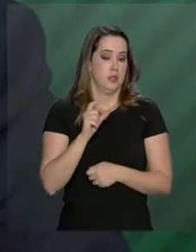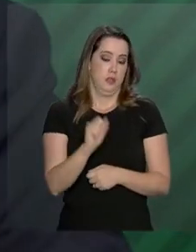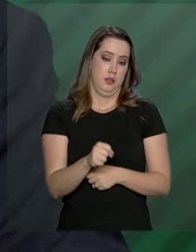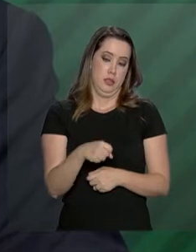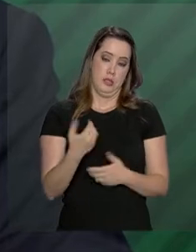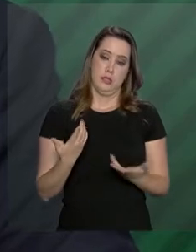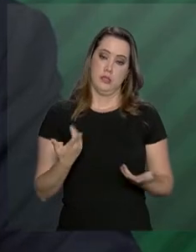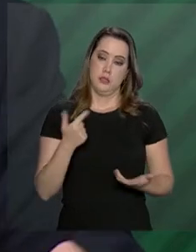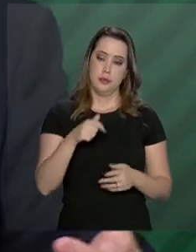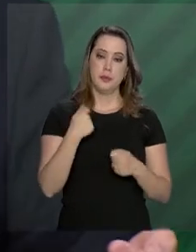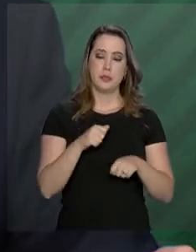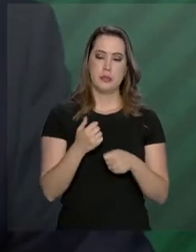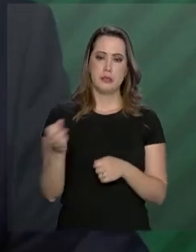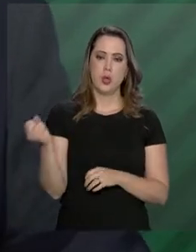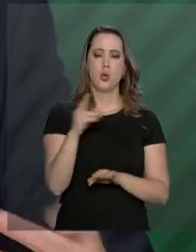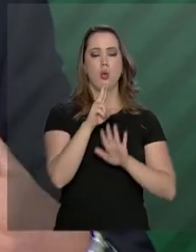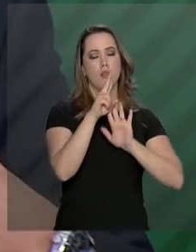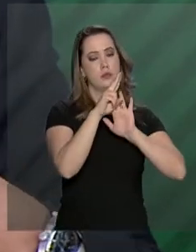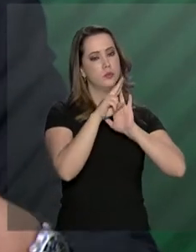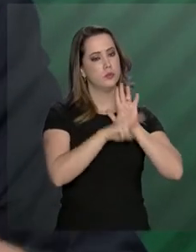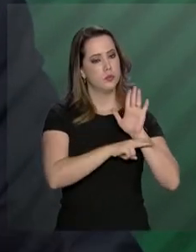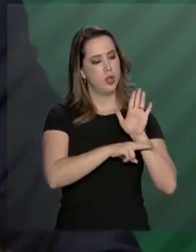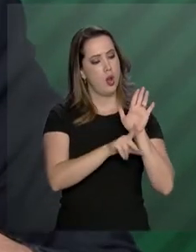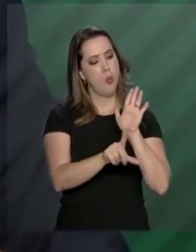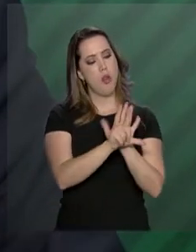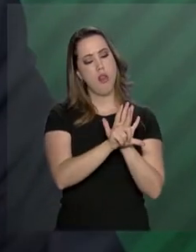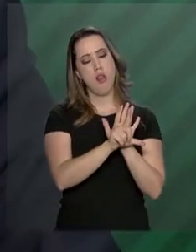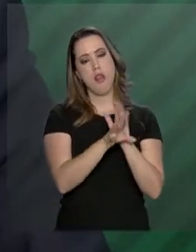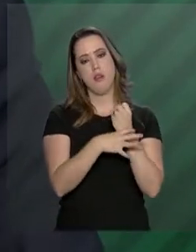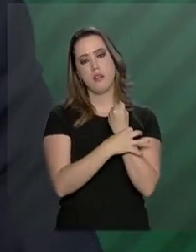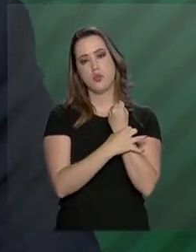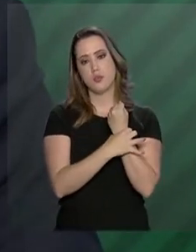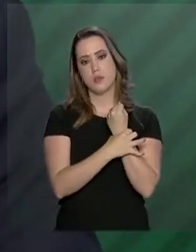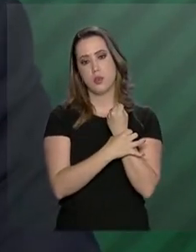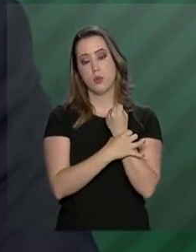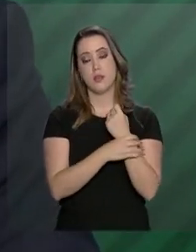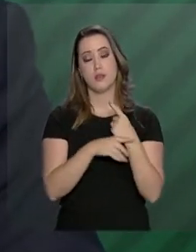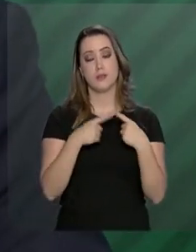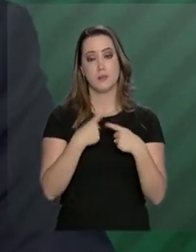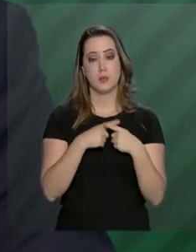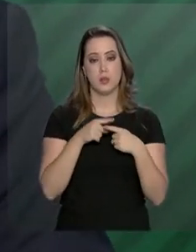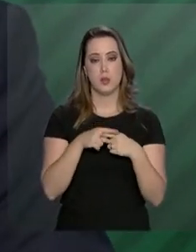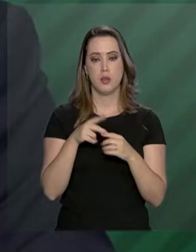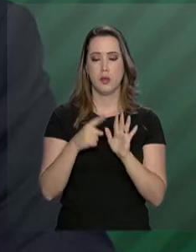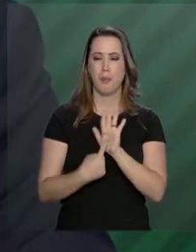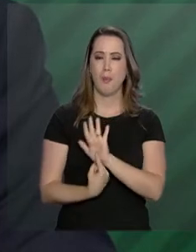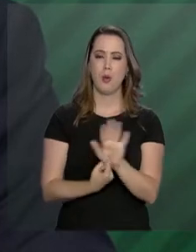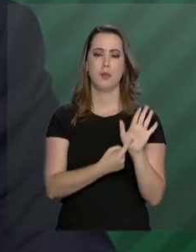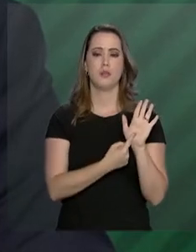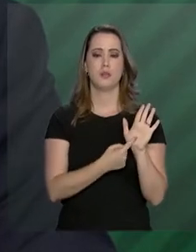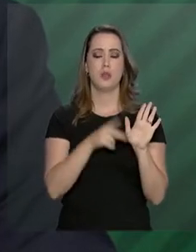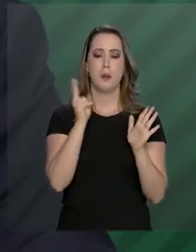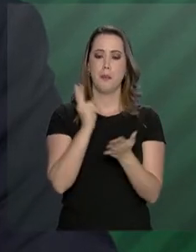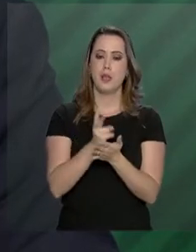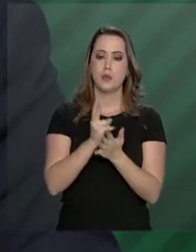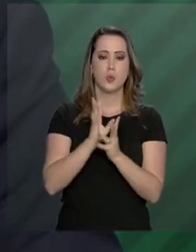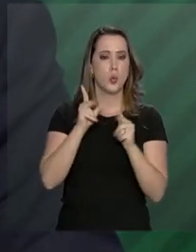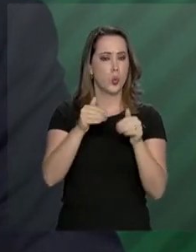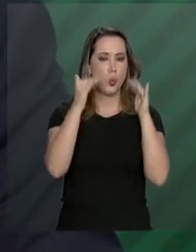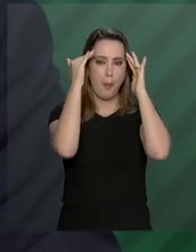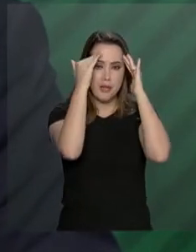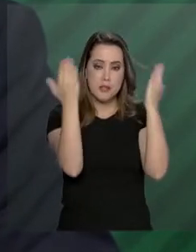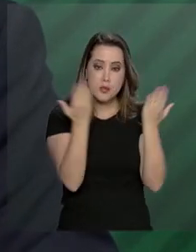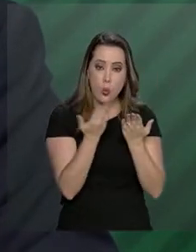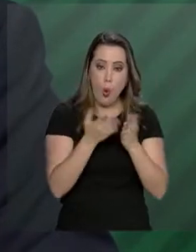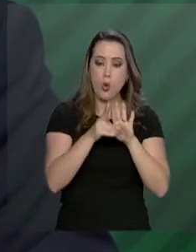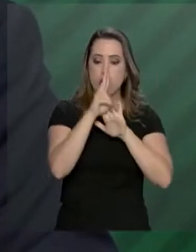isso que vai ser feita uma atualização de uma lei de segurança de barragens, que mostrou que mesmo que tudo fosse